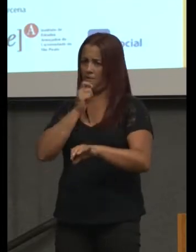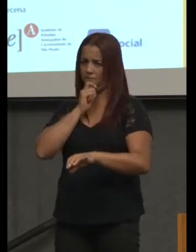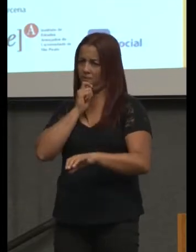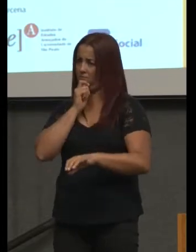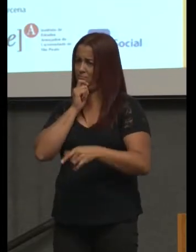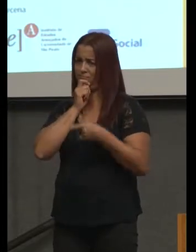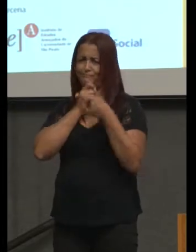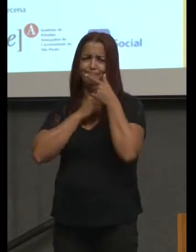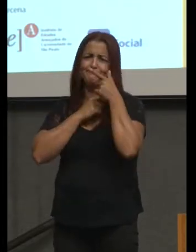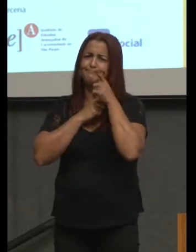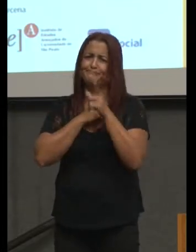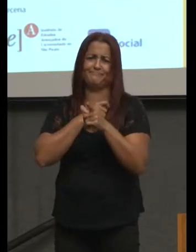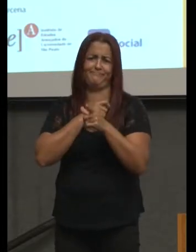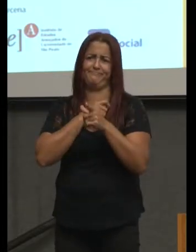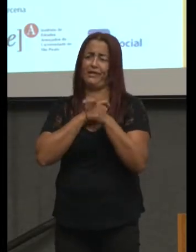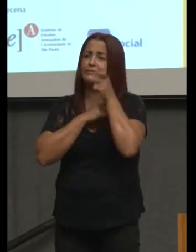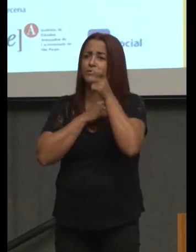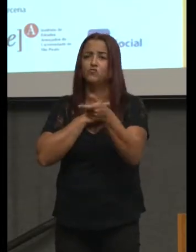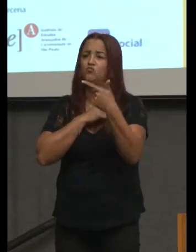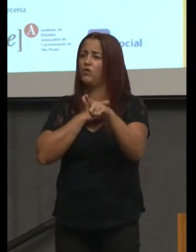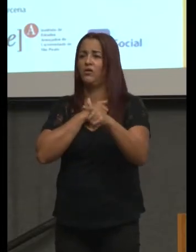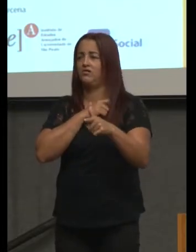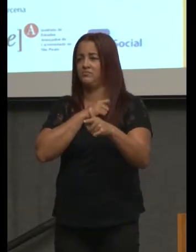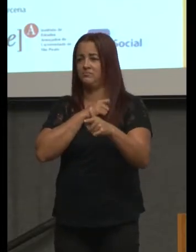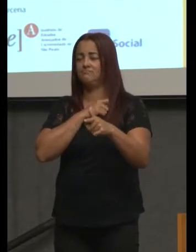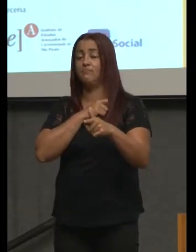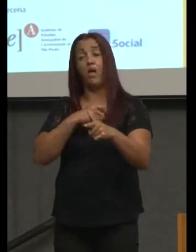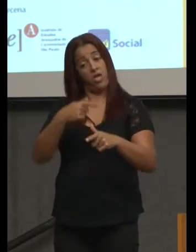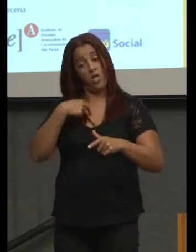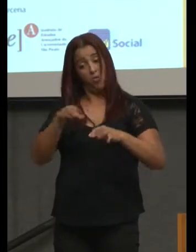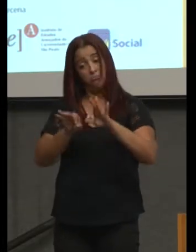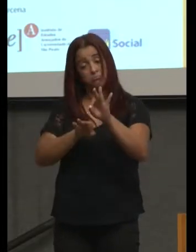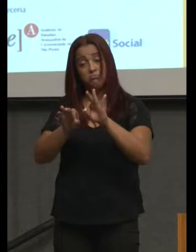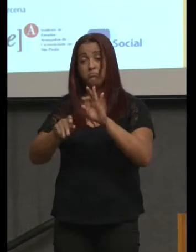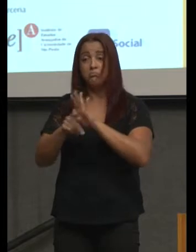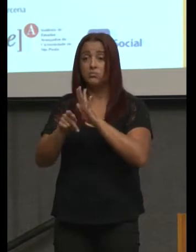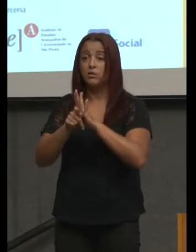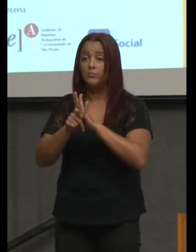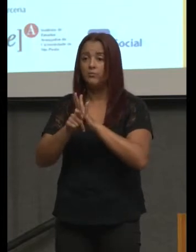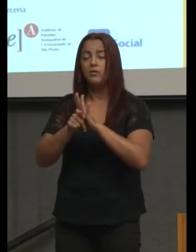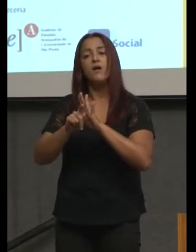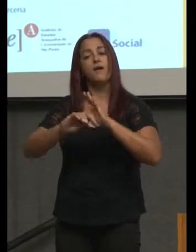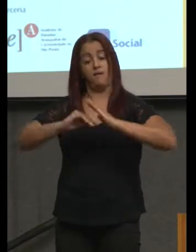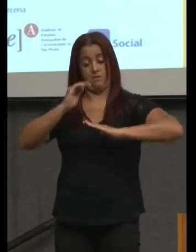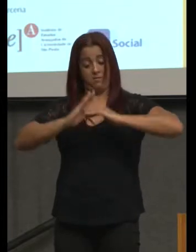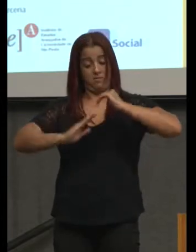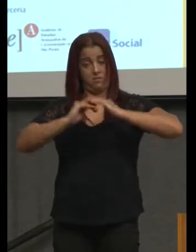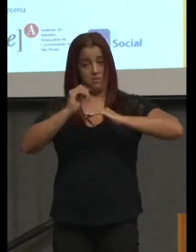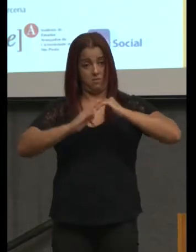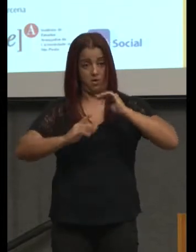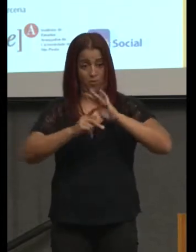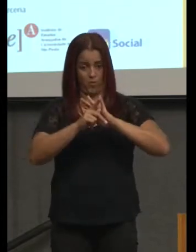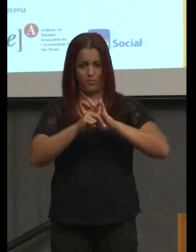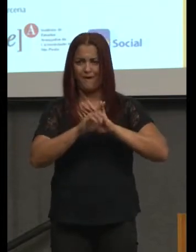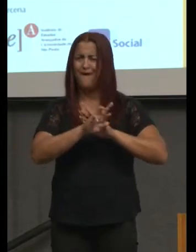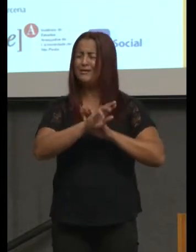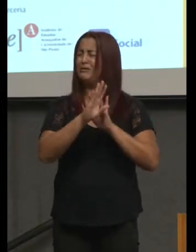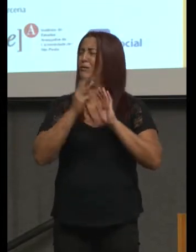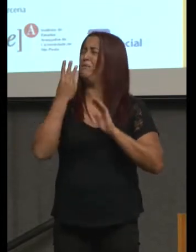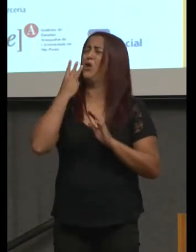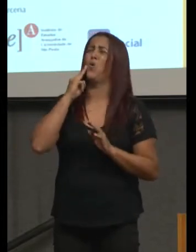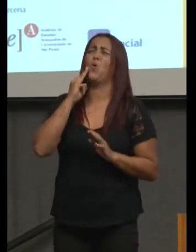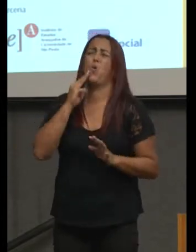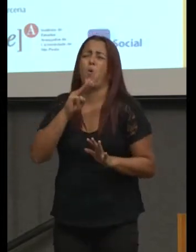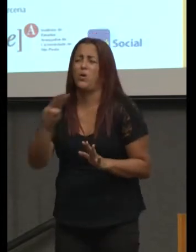estou pegando um aspecto problemático de um exame ao qual milhões de jovens se submetem todos os anos para dizer ali tem um